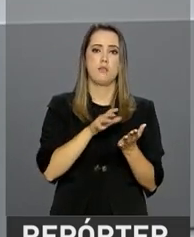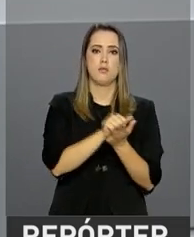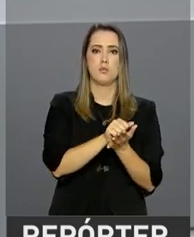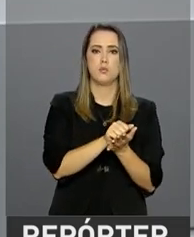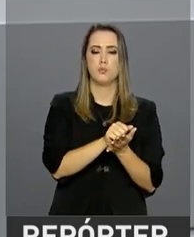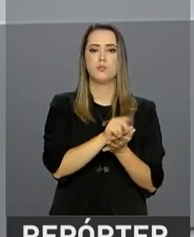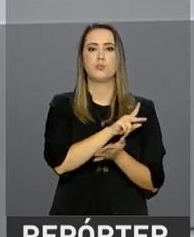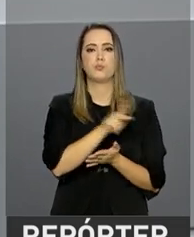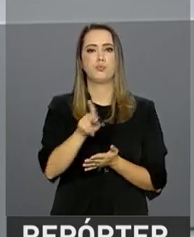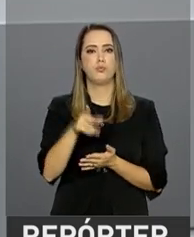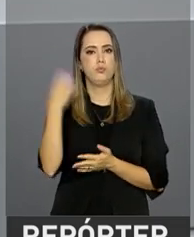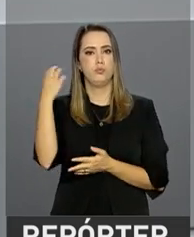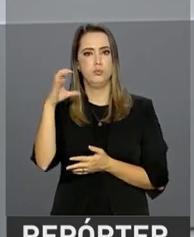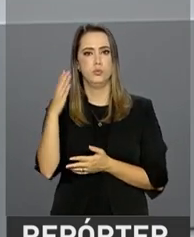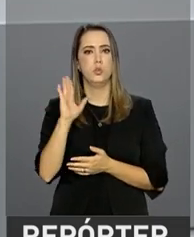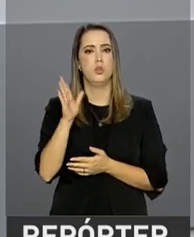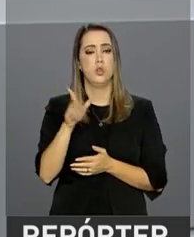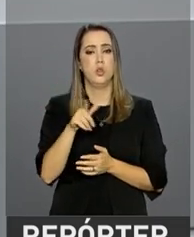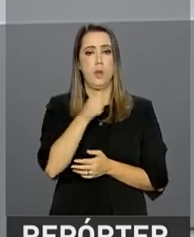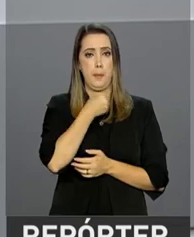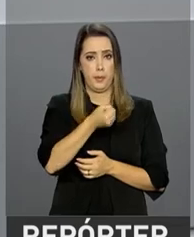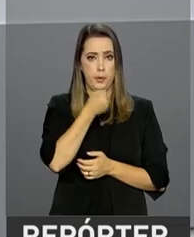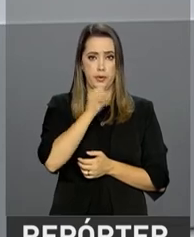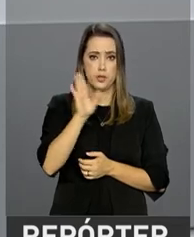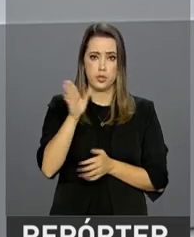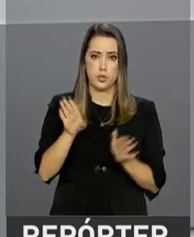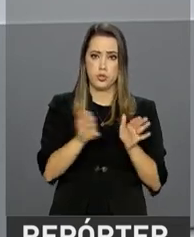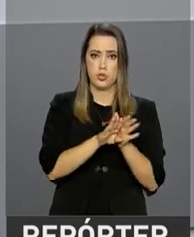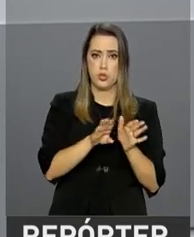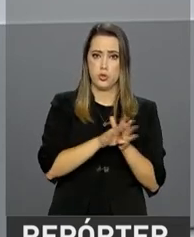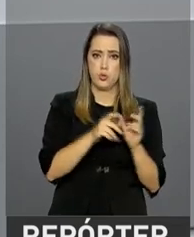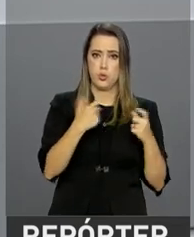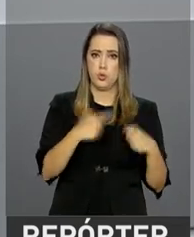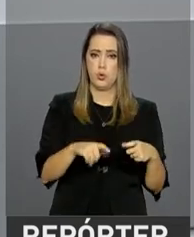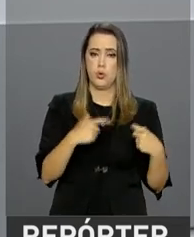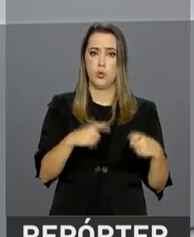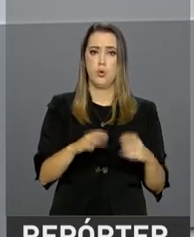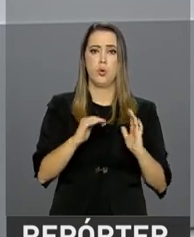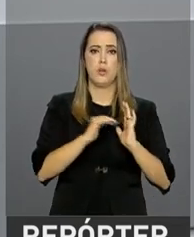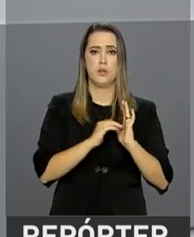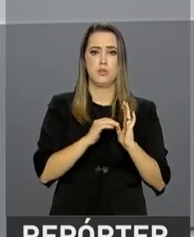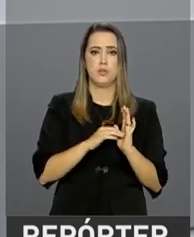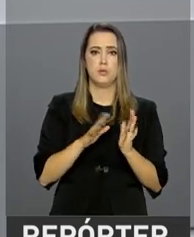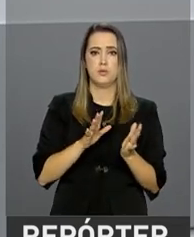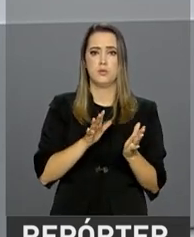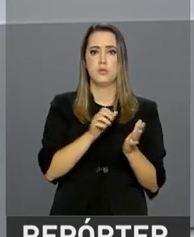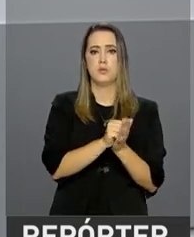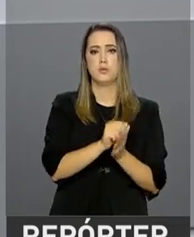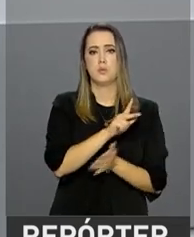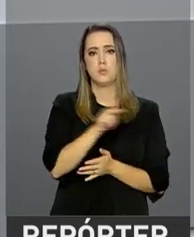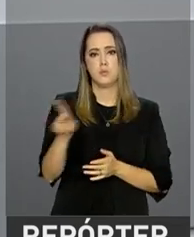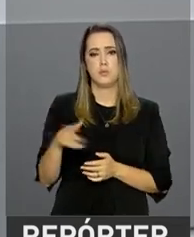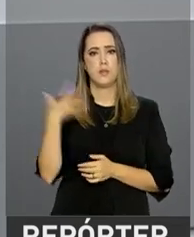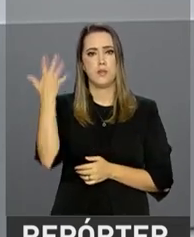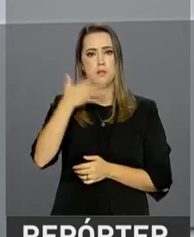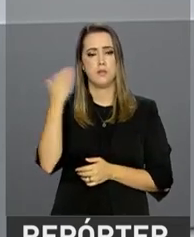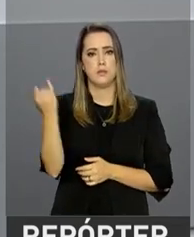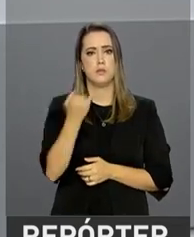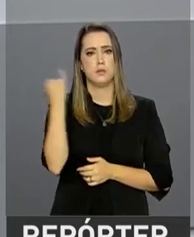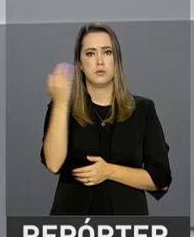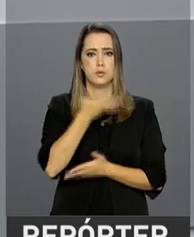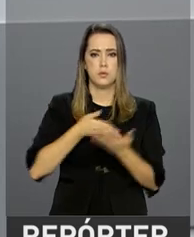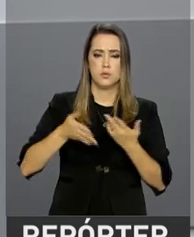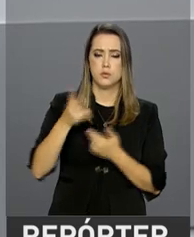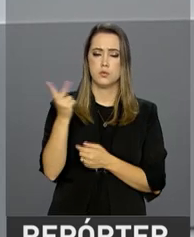repórter Luana Karen já chegou à cidade de Valparaíso, sede do Senado do país, que imposta o presidente. Ela explica a importância das